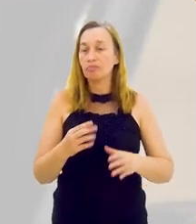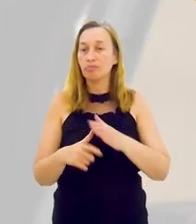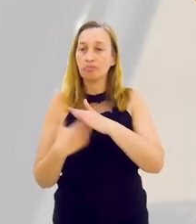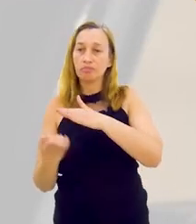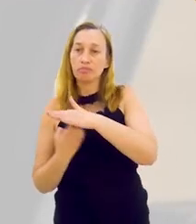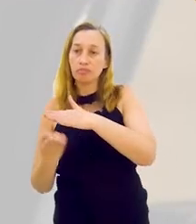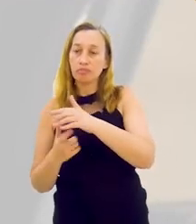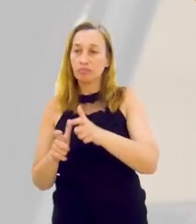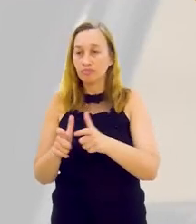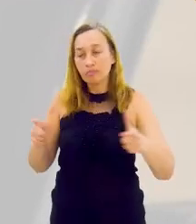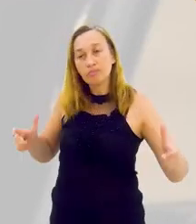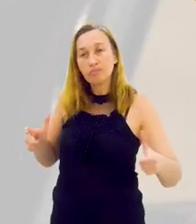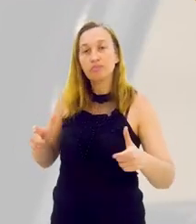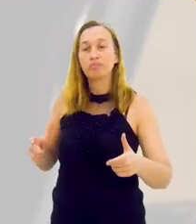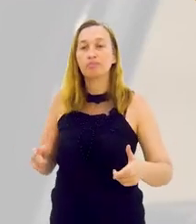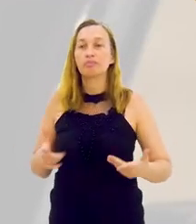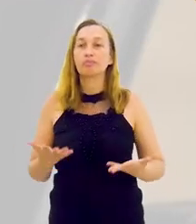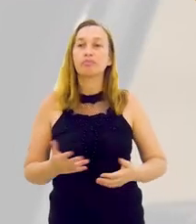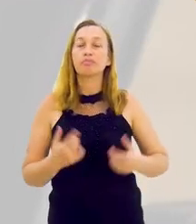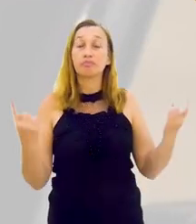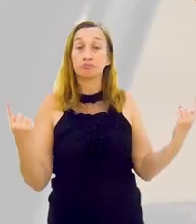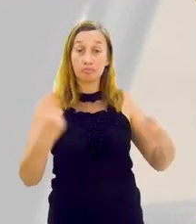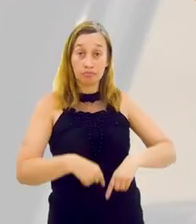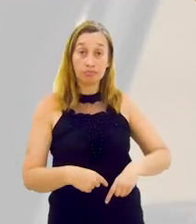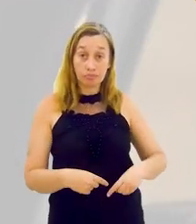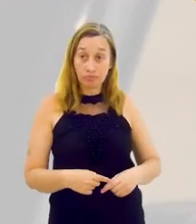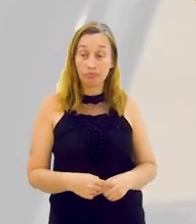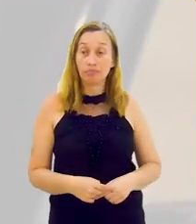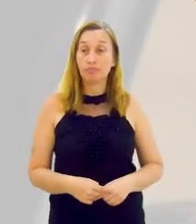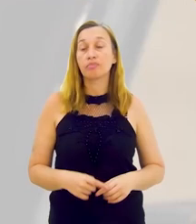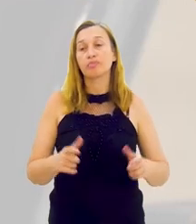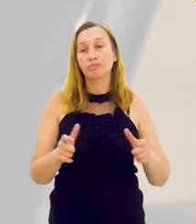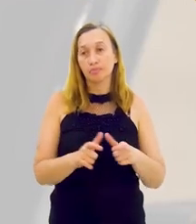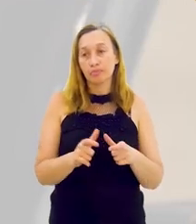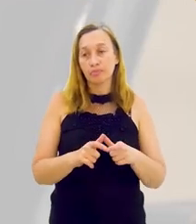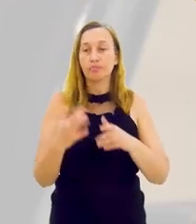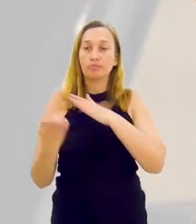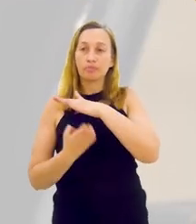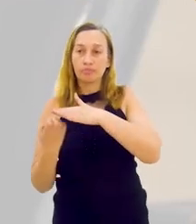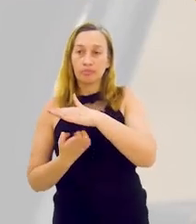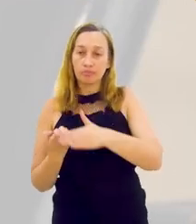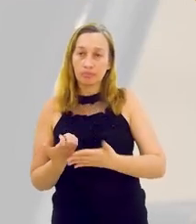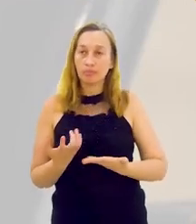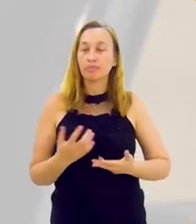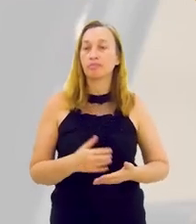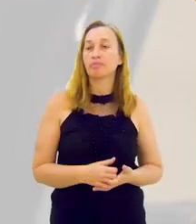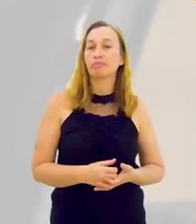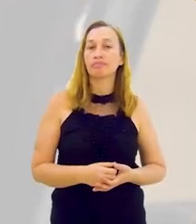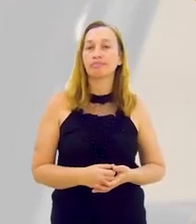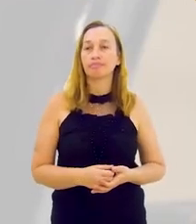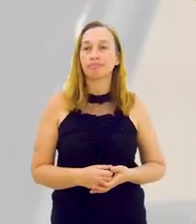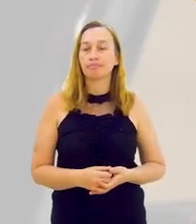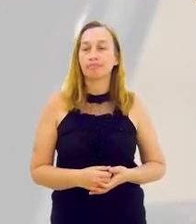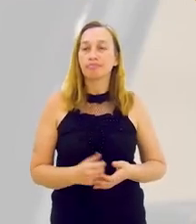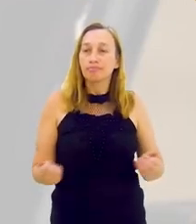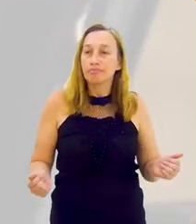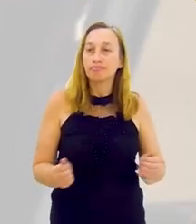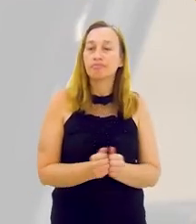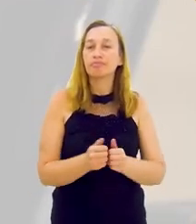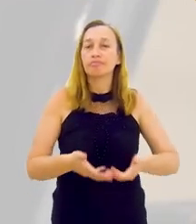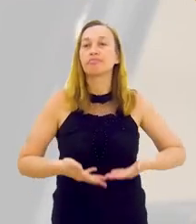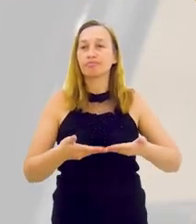aberta via grandes empresas, que é as grandes empresas que botam desafios e as pequenas empresas, startups, acabam